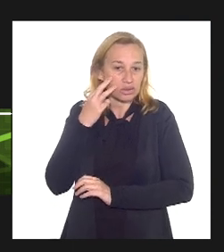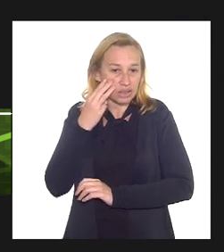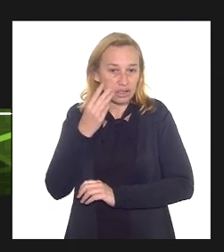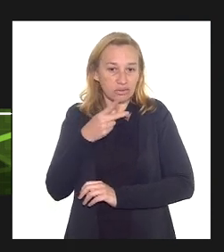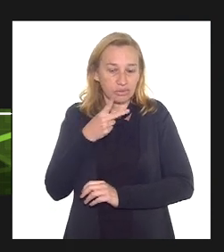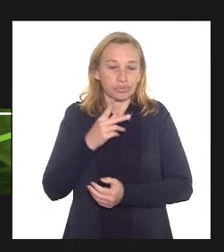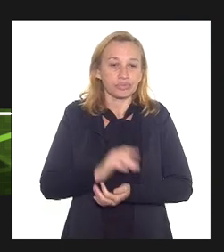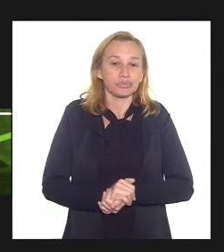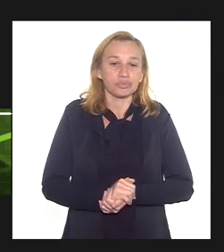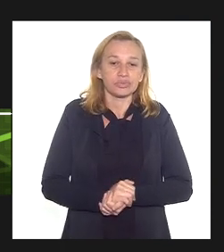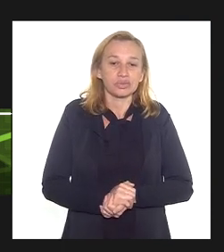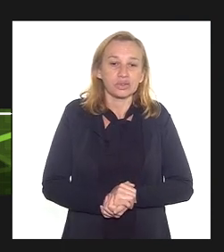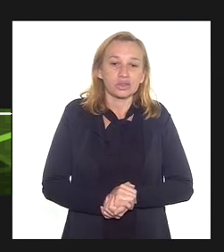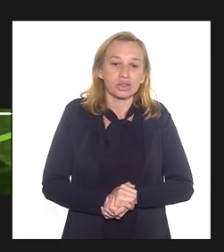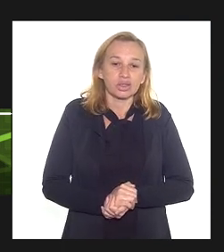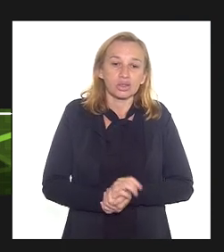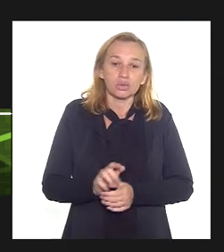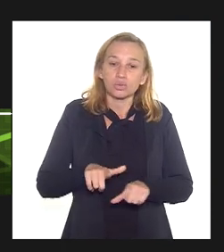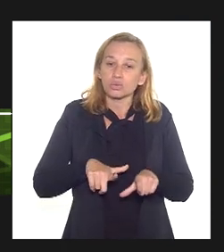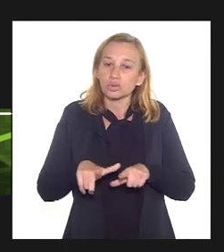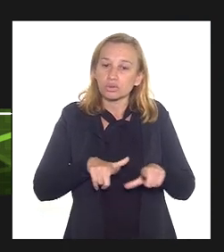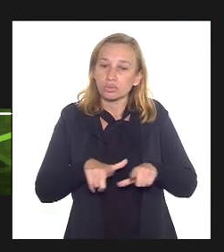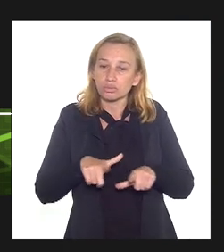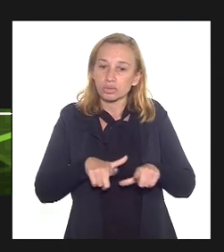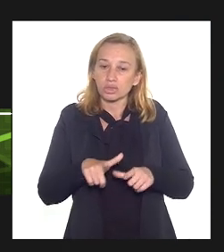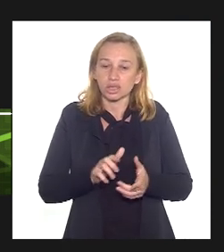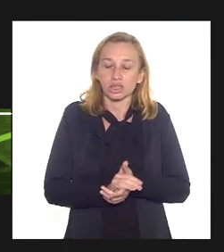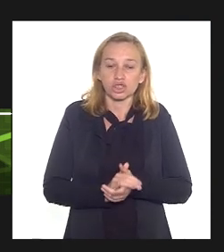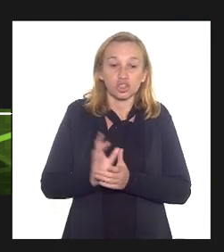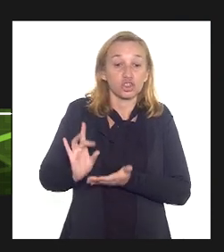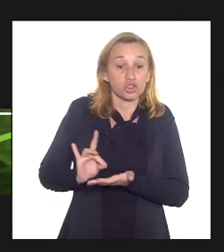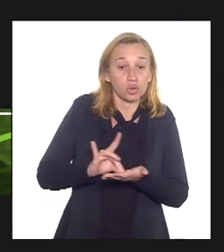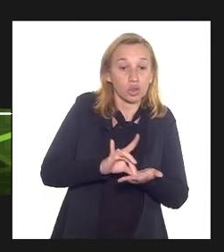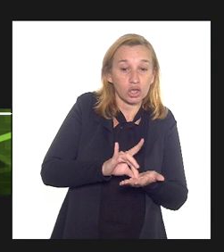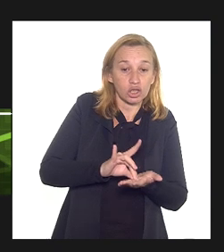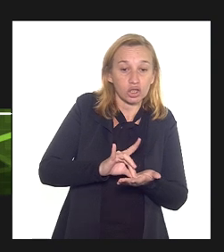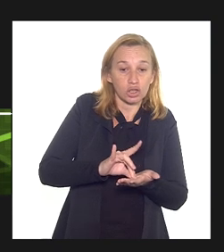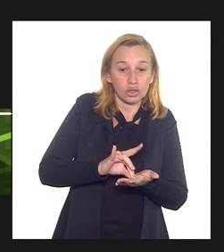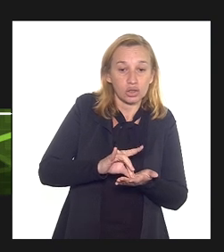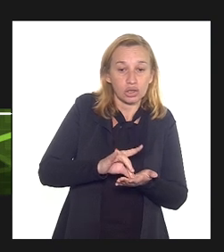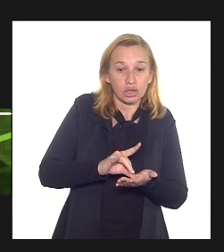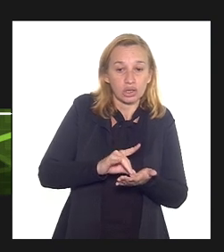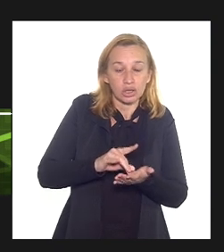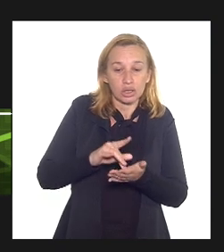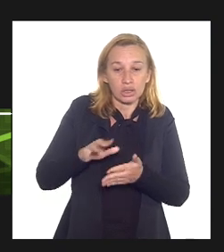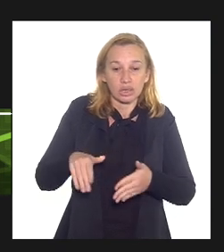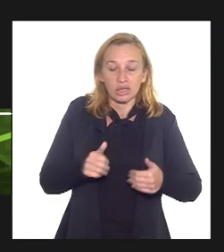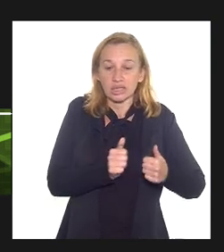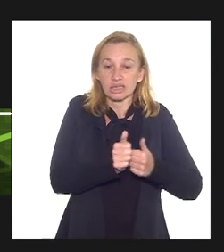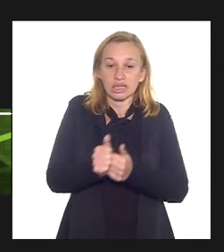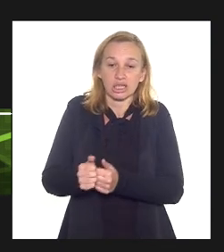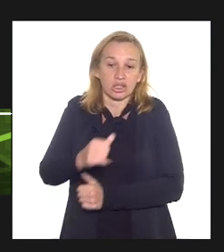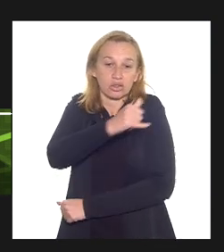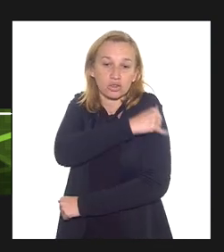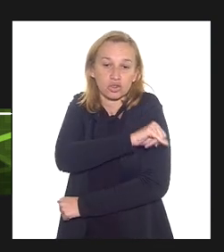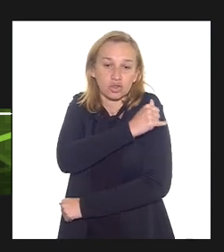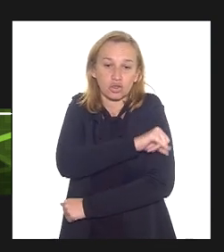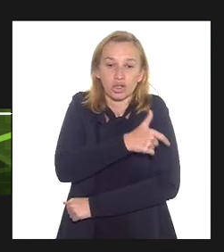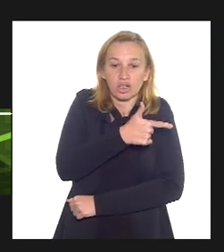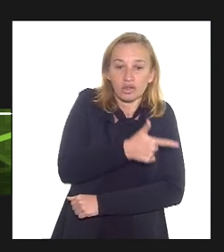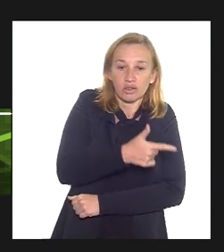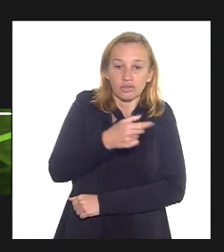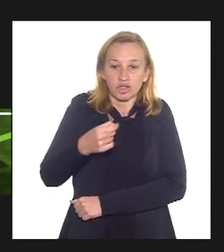que considerando as operações com origem e destino no Rio de Janeiro nós temos aqui cerca de 20 21